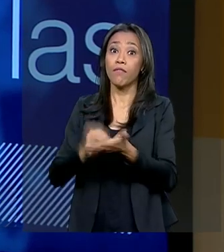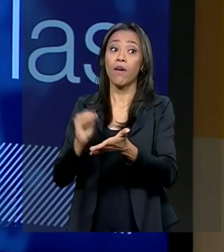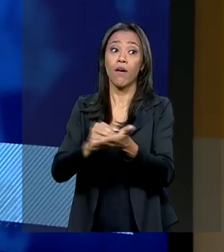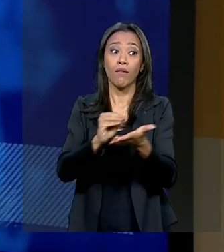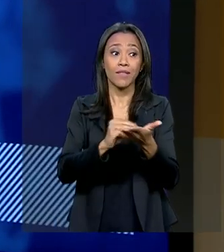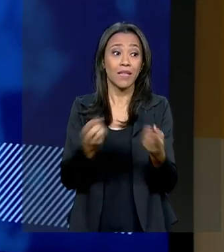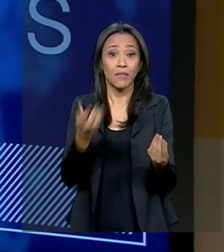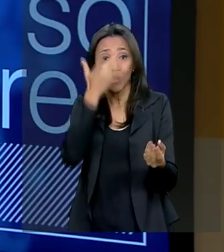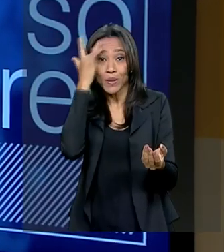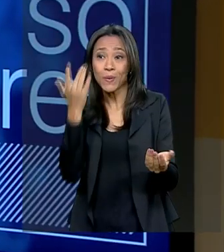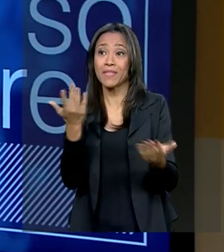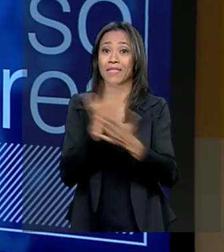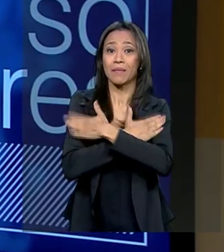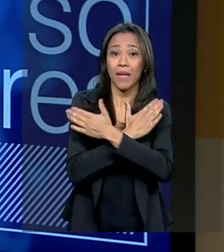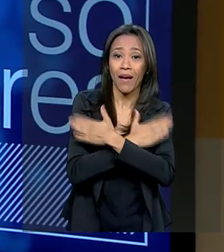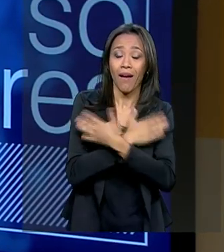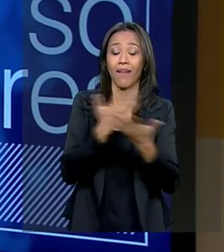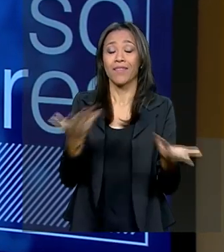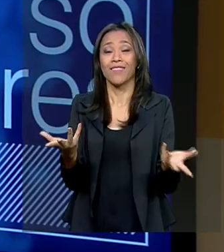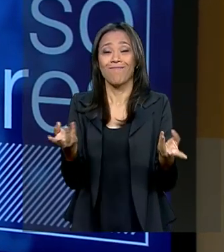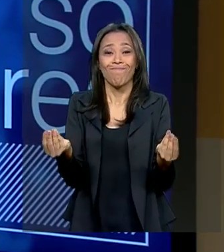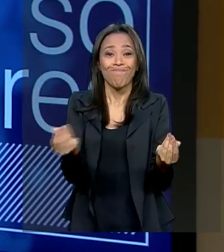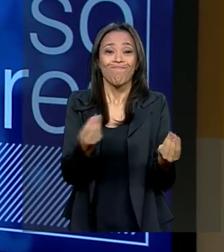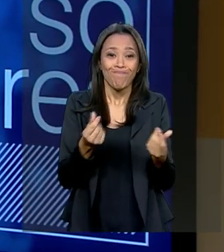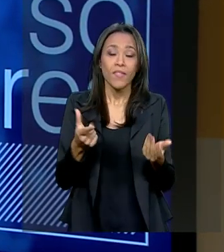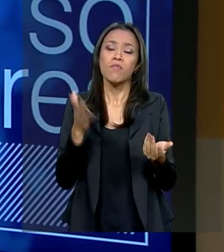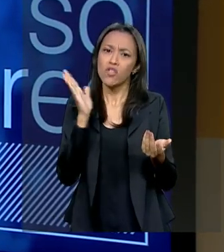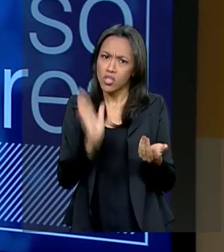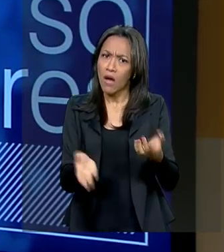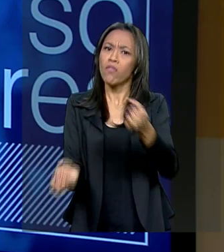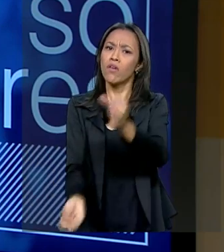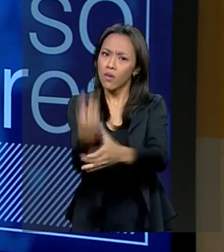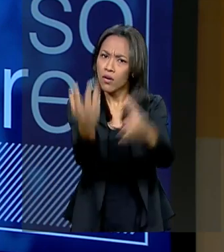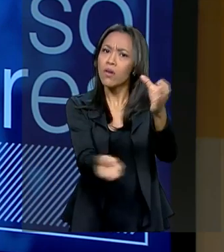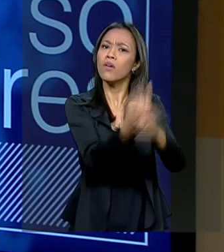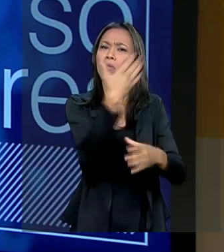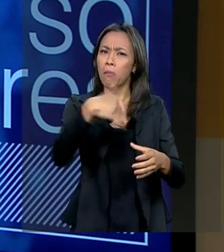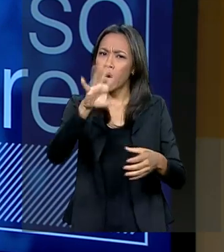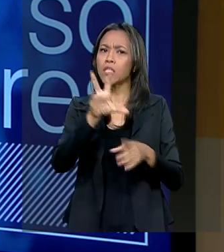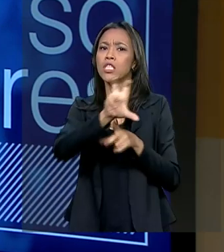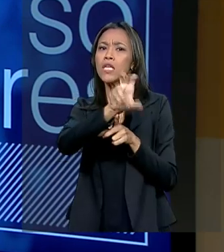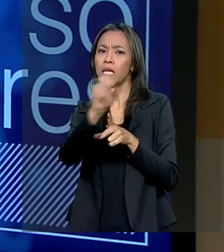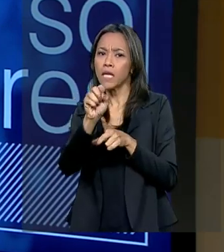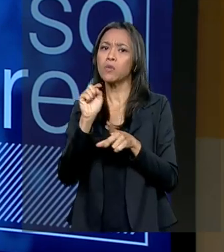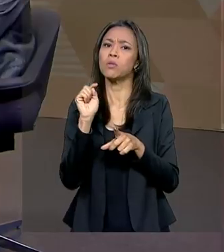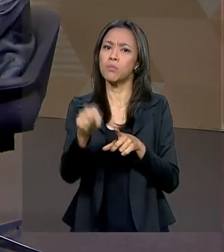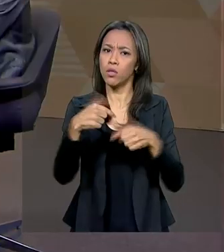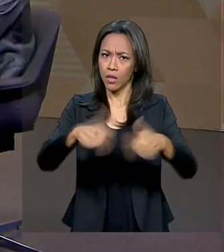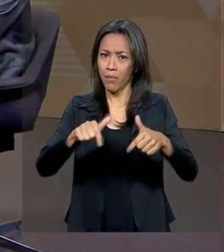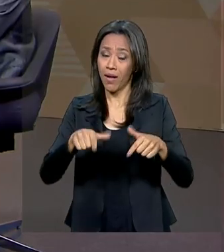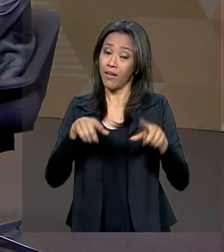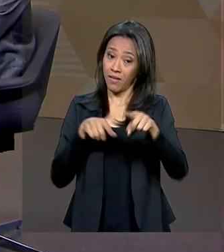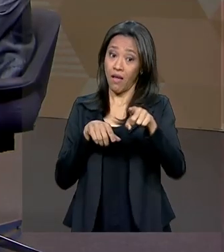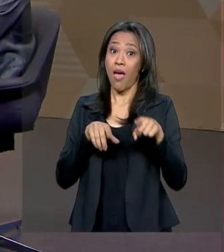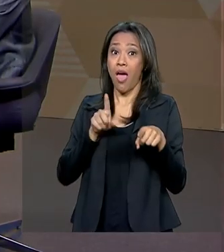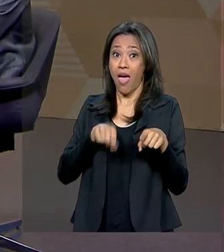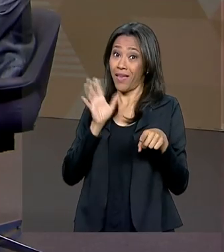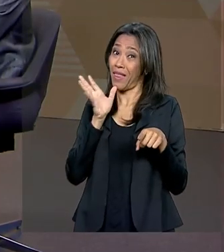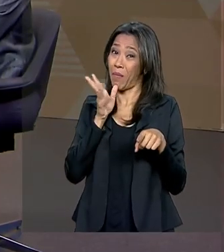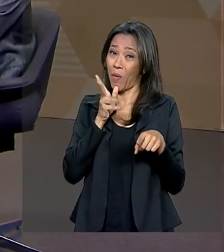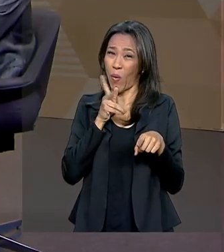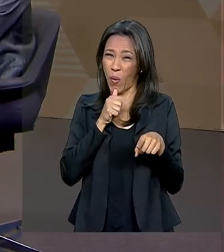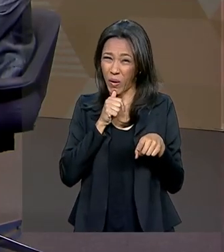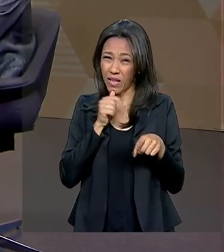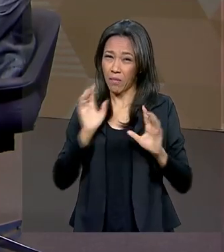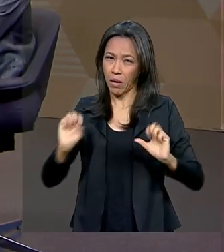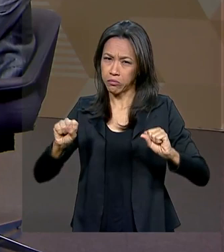a pessoa na rua, no sentir, mas já foram gerados mais de 500 mil empregos esse ano. Que o que mais demora para reagir depois de uma crise.